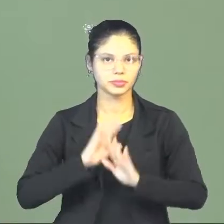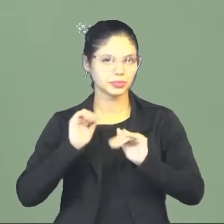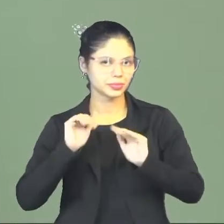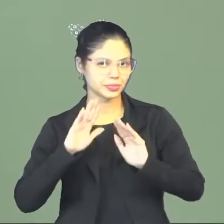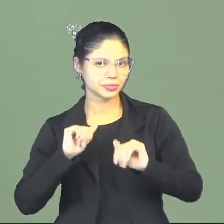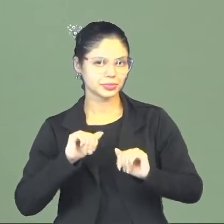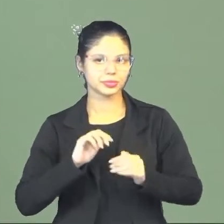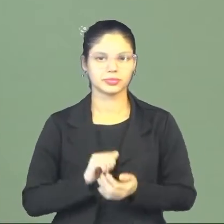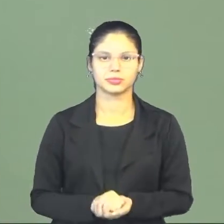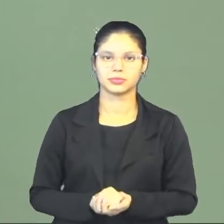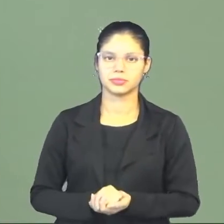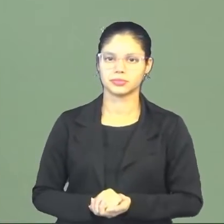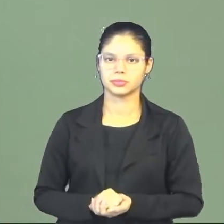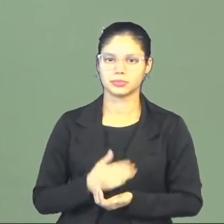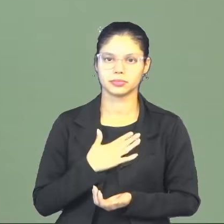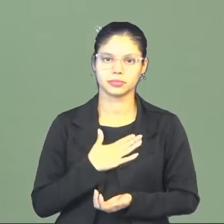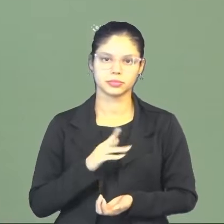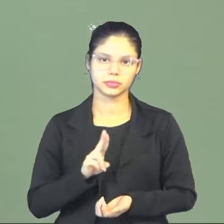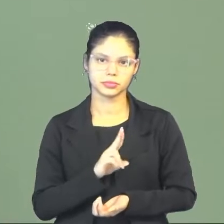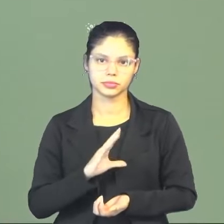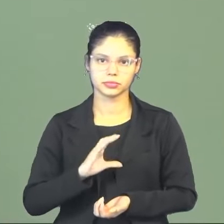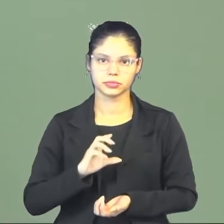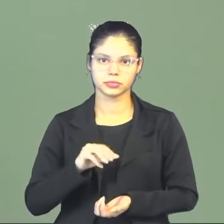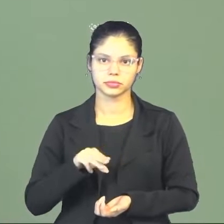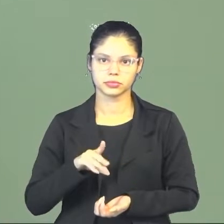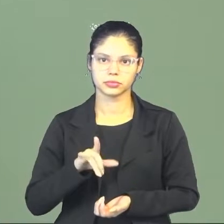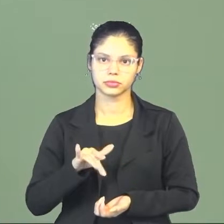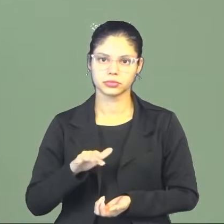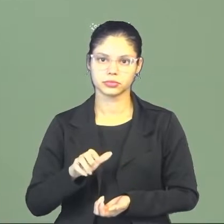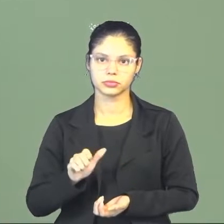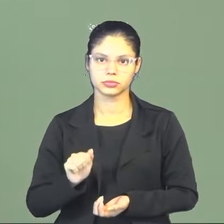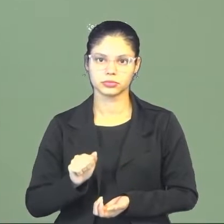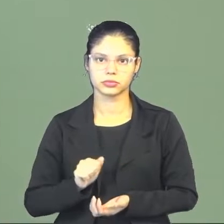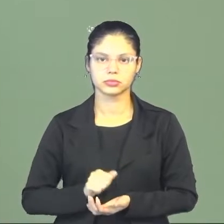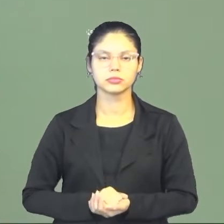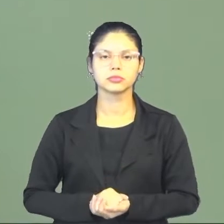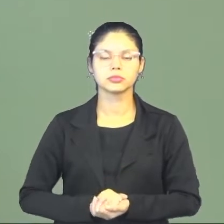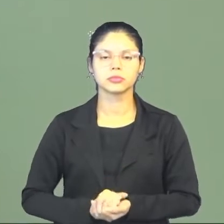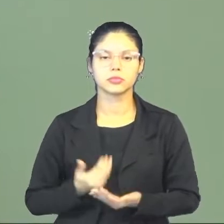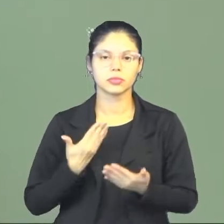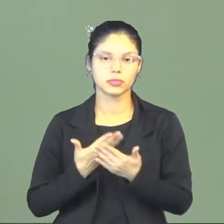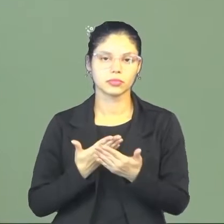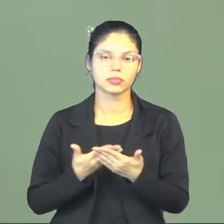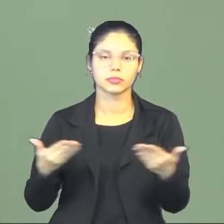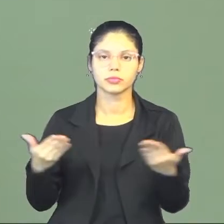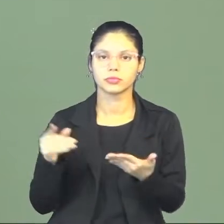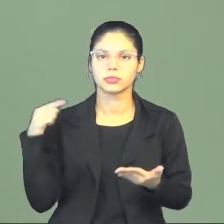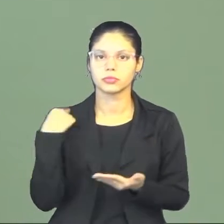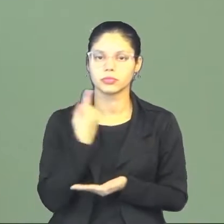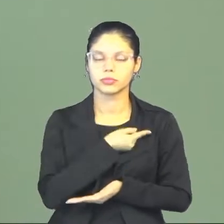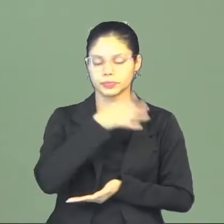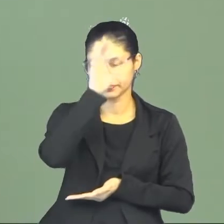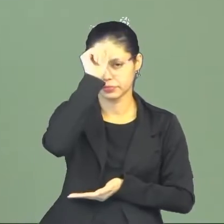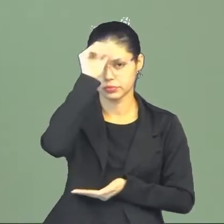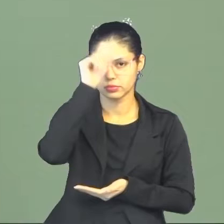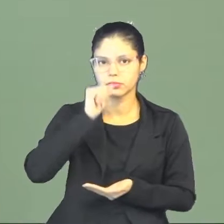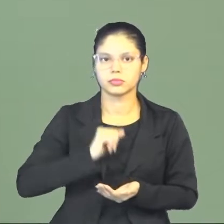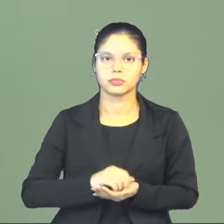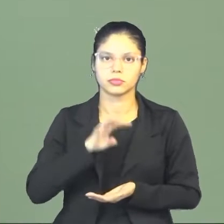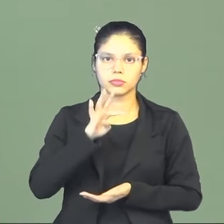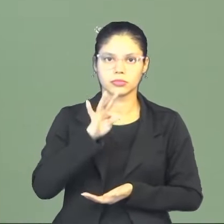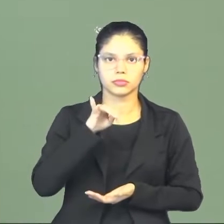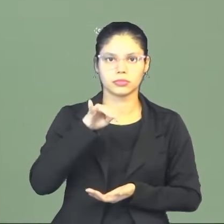Olá alunos, meu nome é Camila e na aula de hoje nós iremos aprender sobre Time